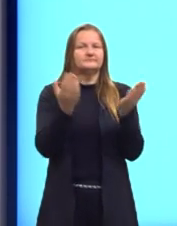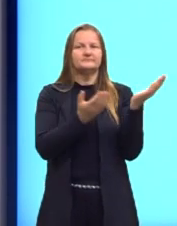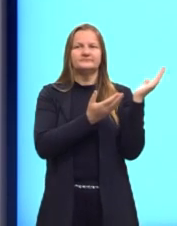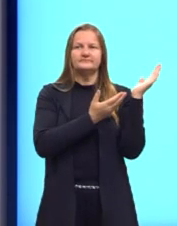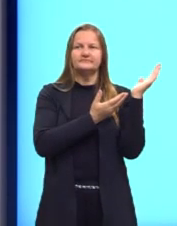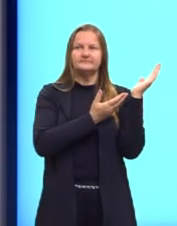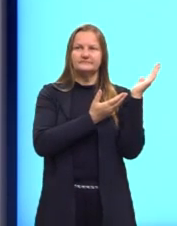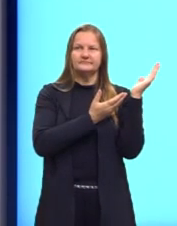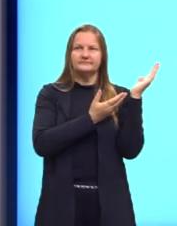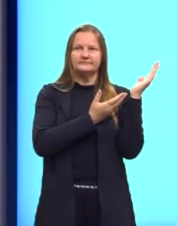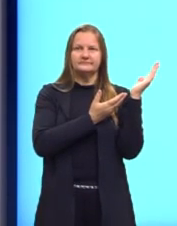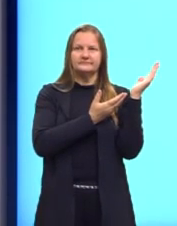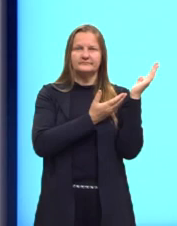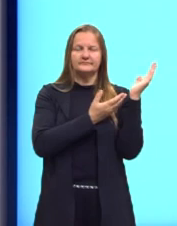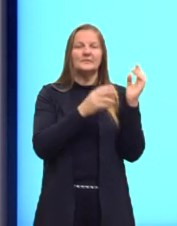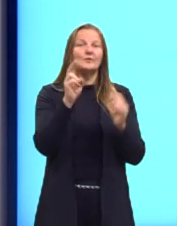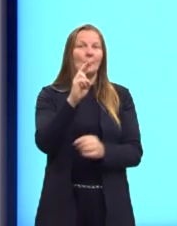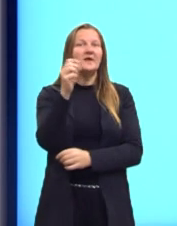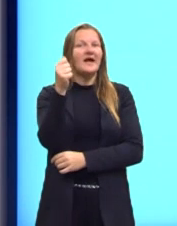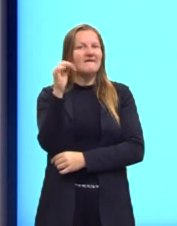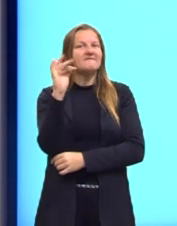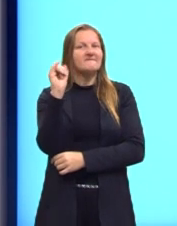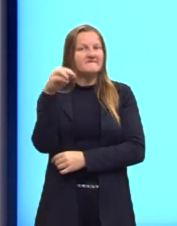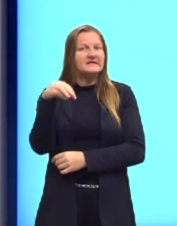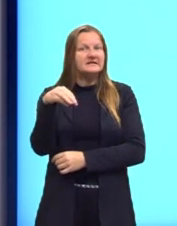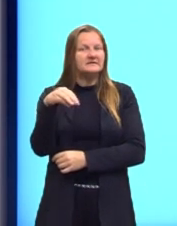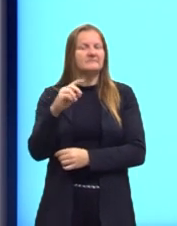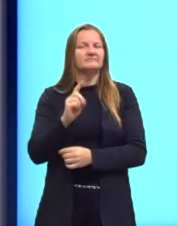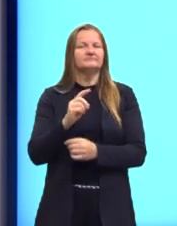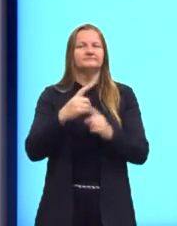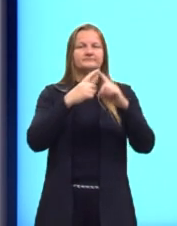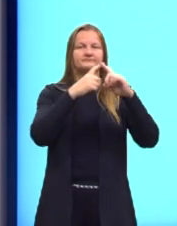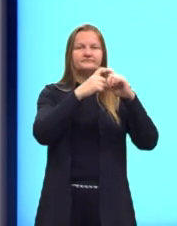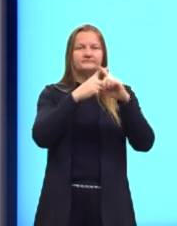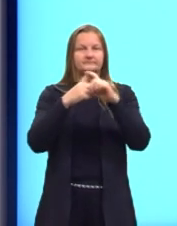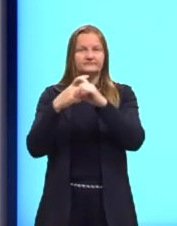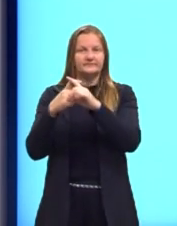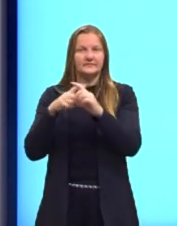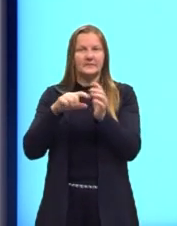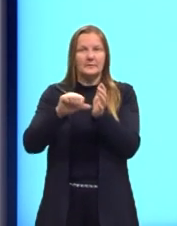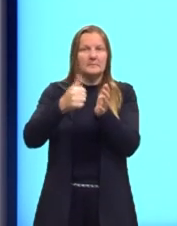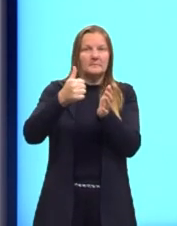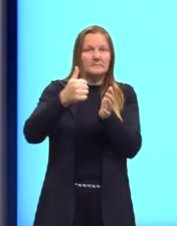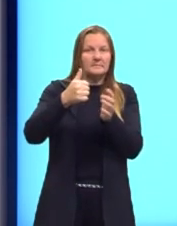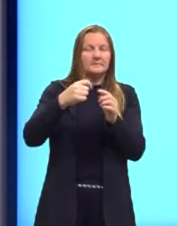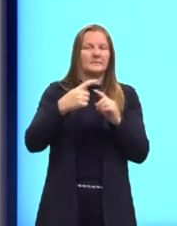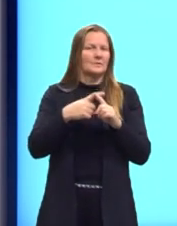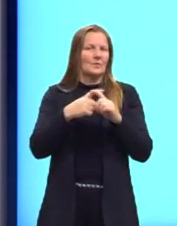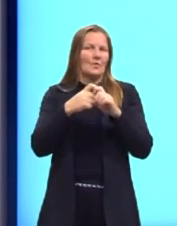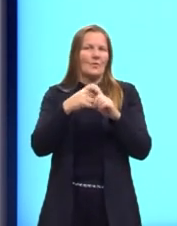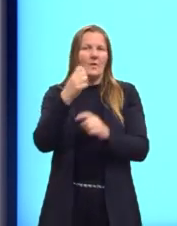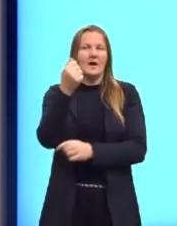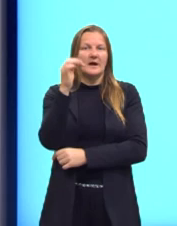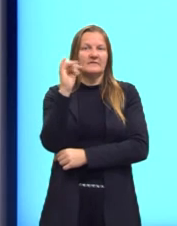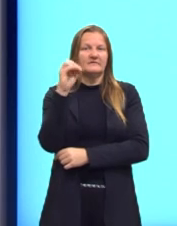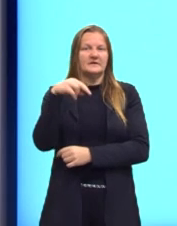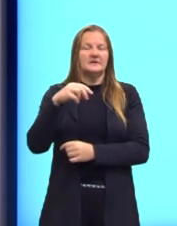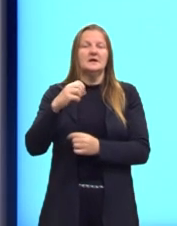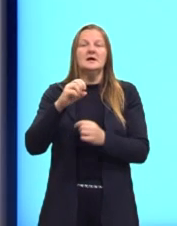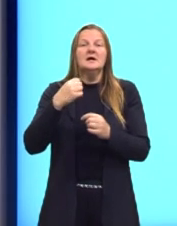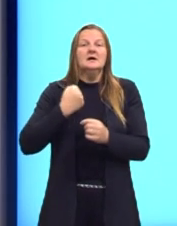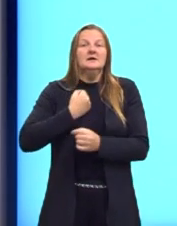chamamos de função afim. Para que uma função polinomial seja de primeiro grau, ou então, né? De grau 1,